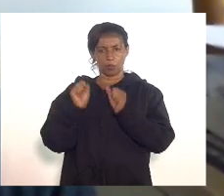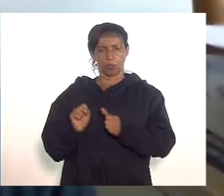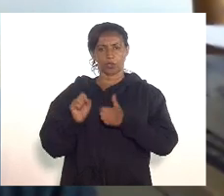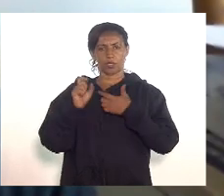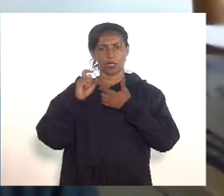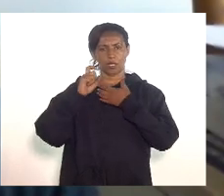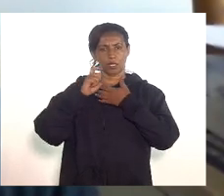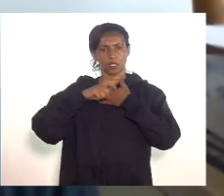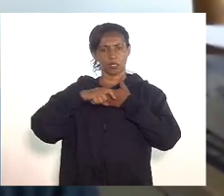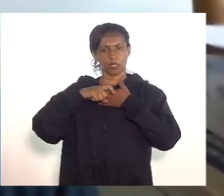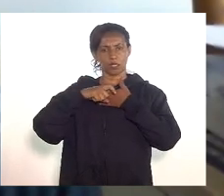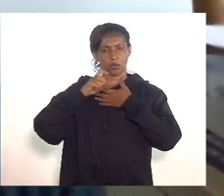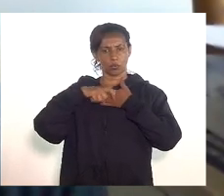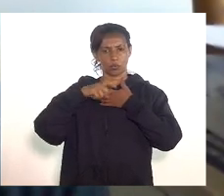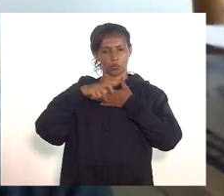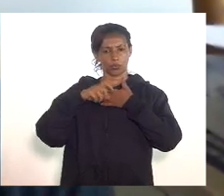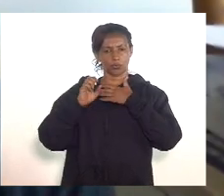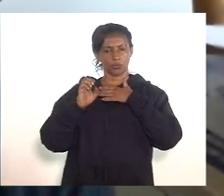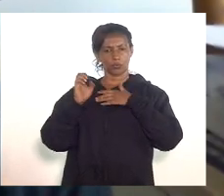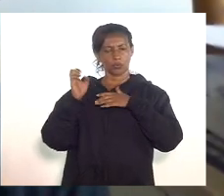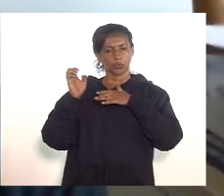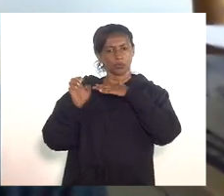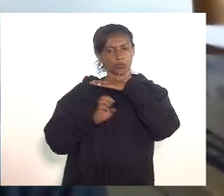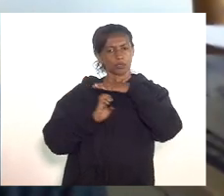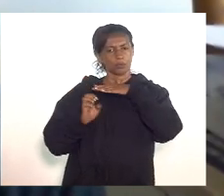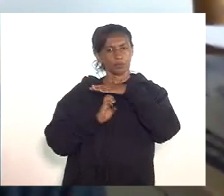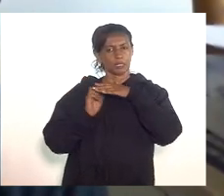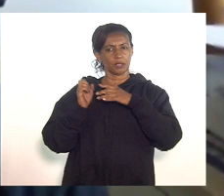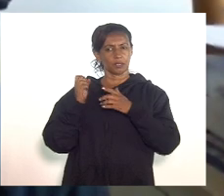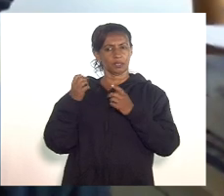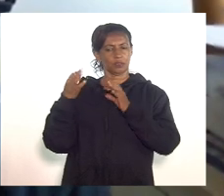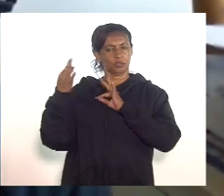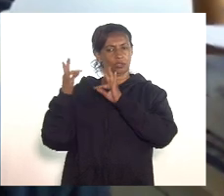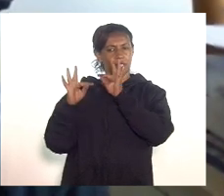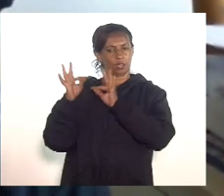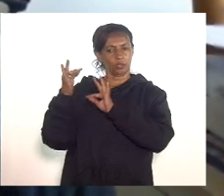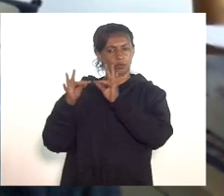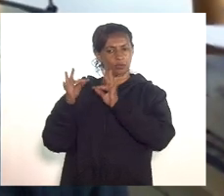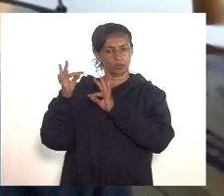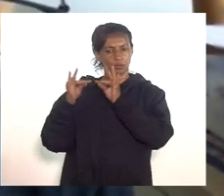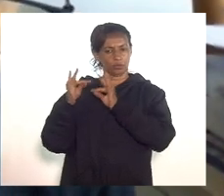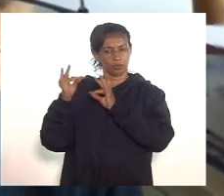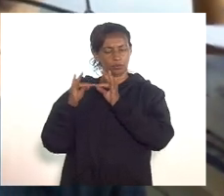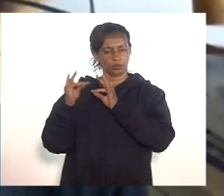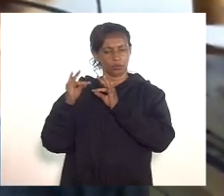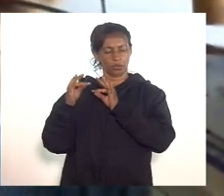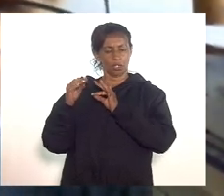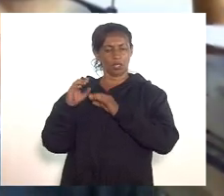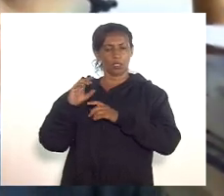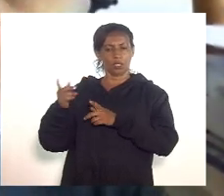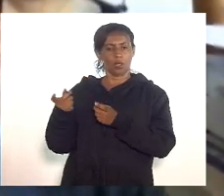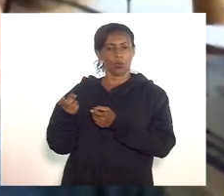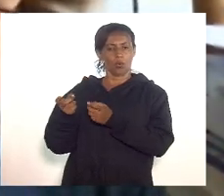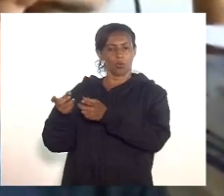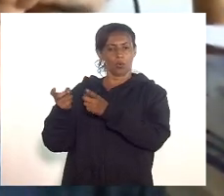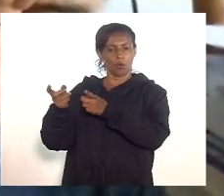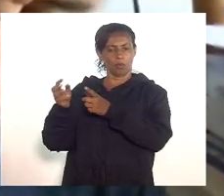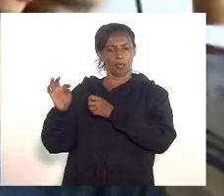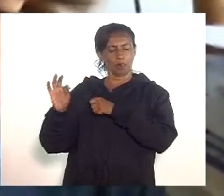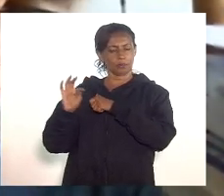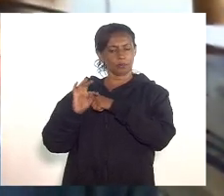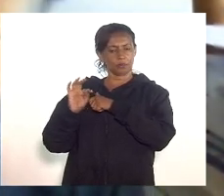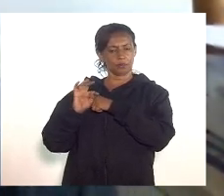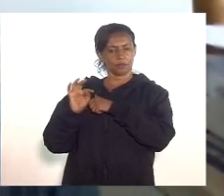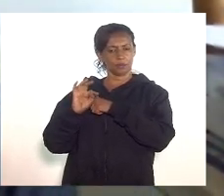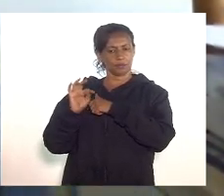aprovar enquadramento de empresas de tecnologia que oferecem soluções de comércio eletrônico na modalidade de marketplace